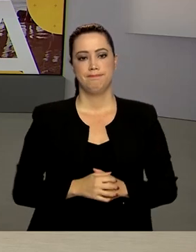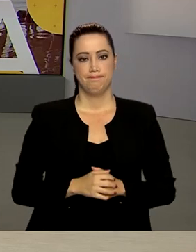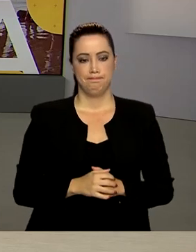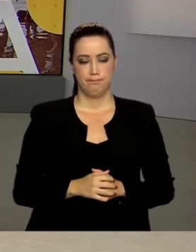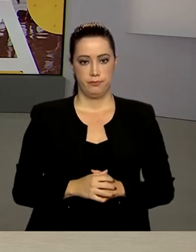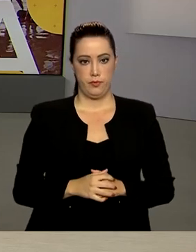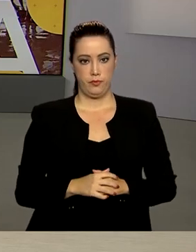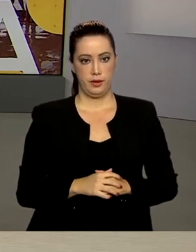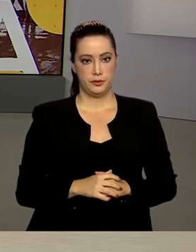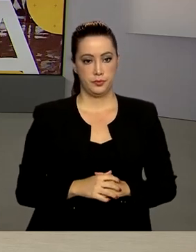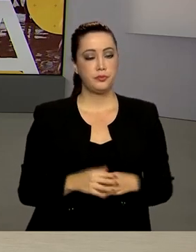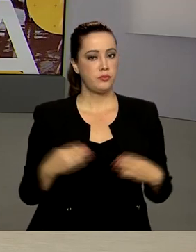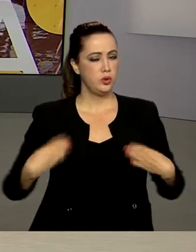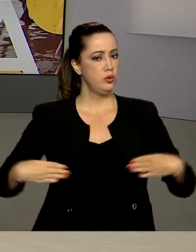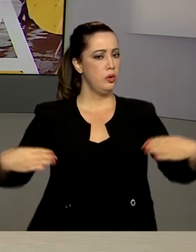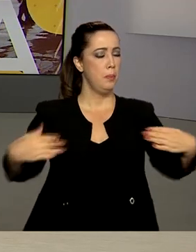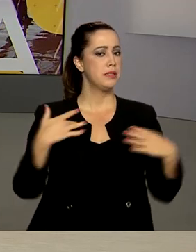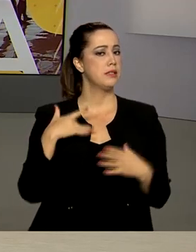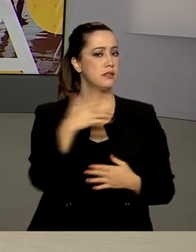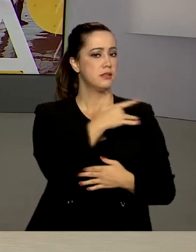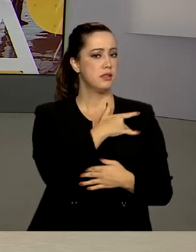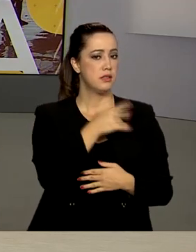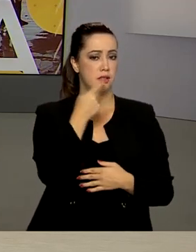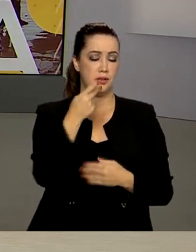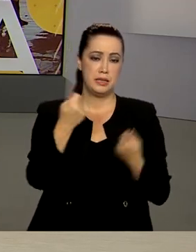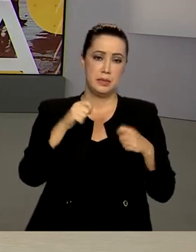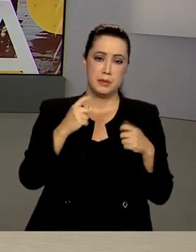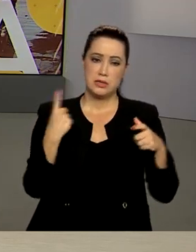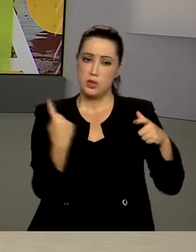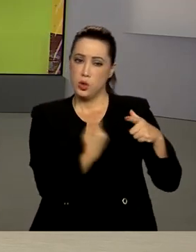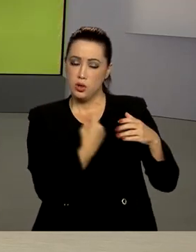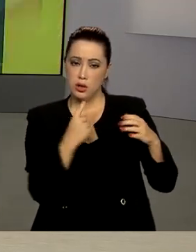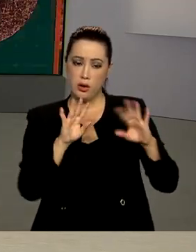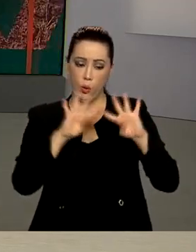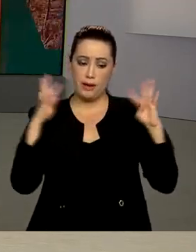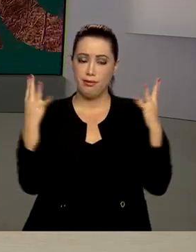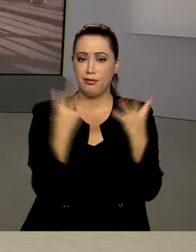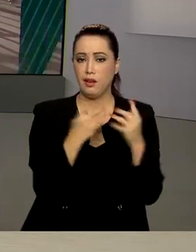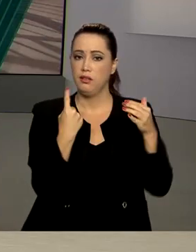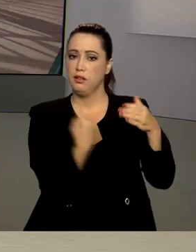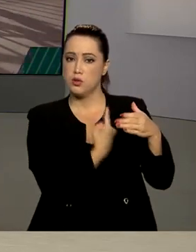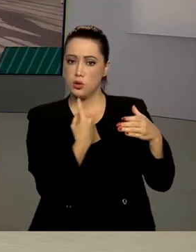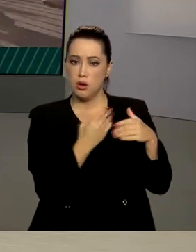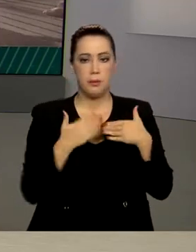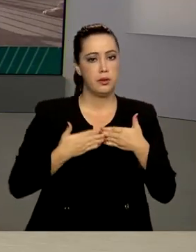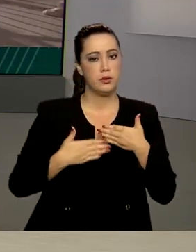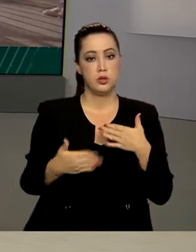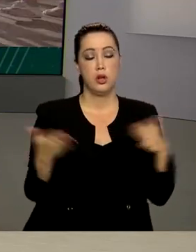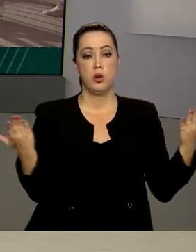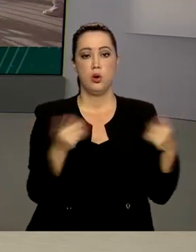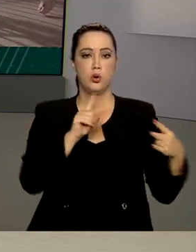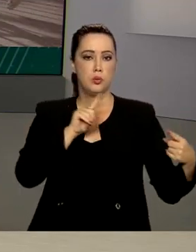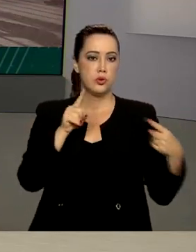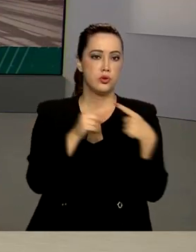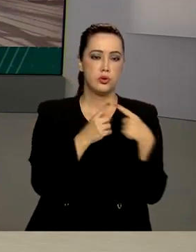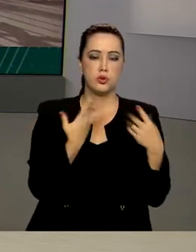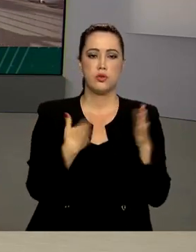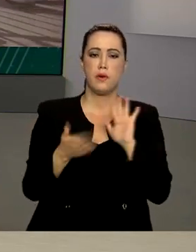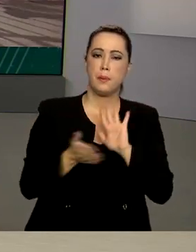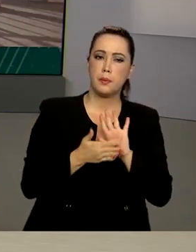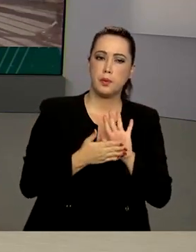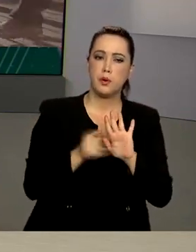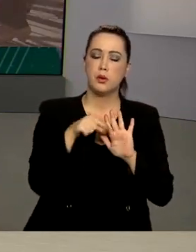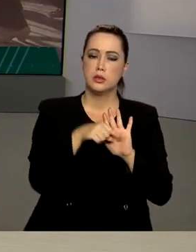A orientação do Ministério da Saúde sobre o distanciamento social continua. Agora, a meta é finalizar uma